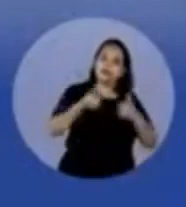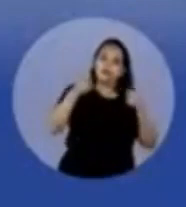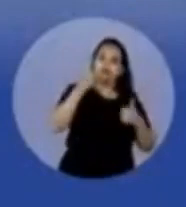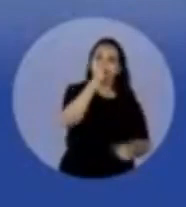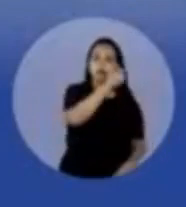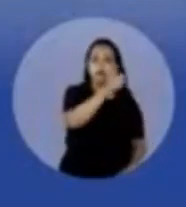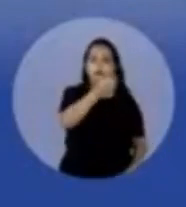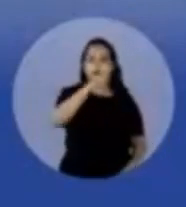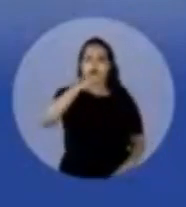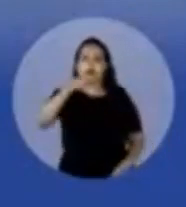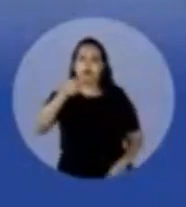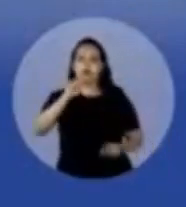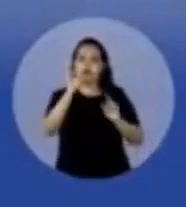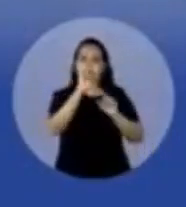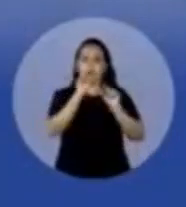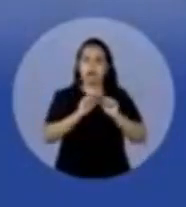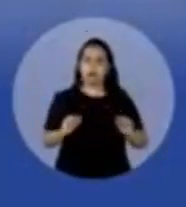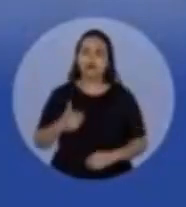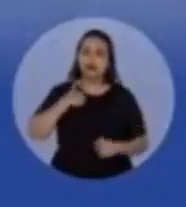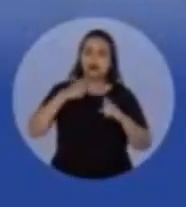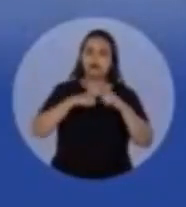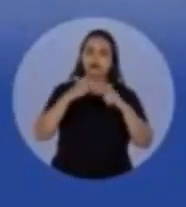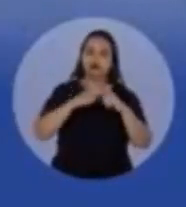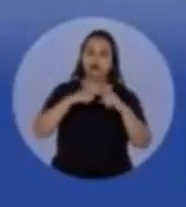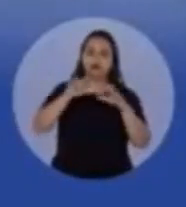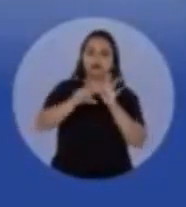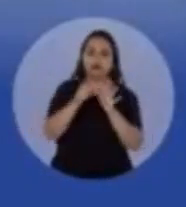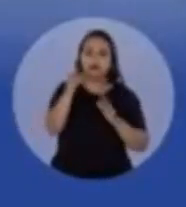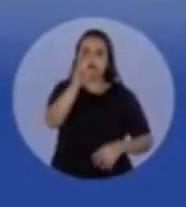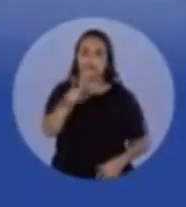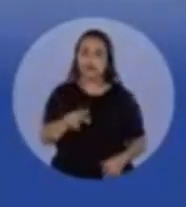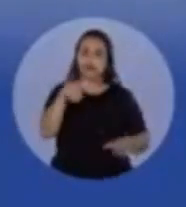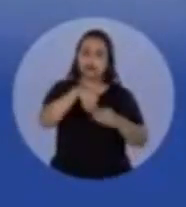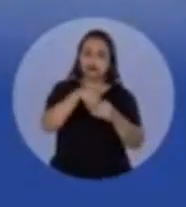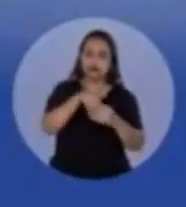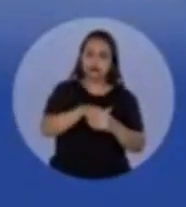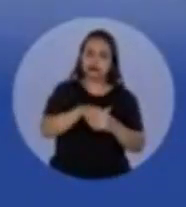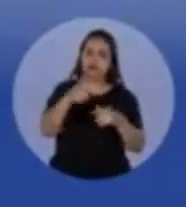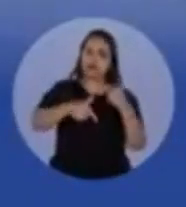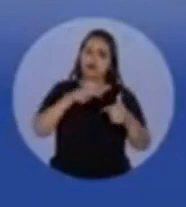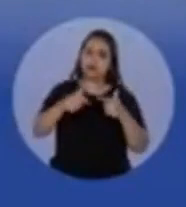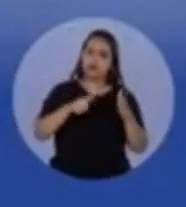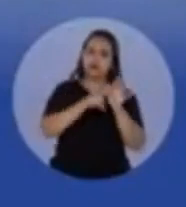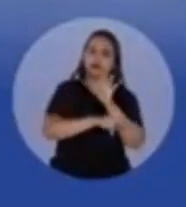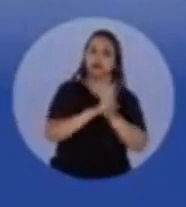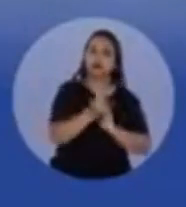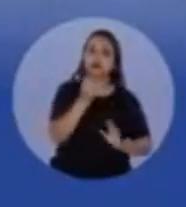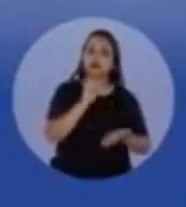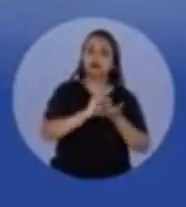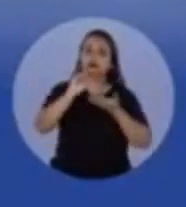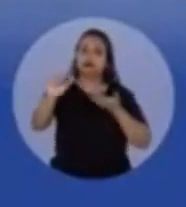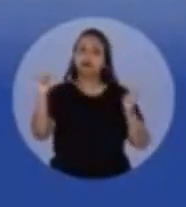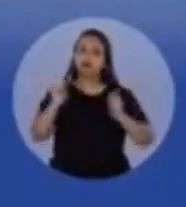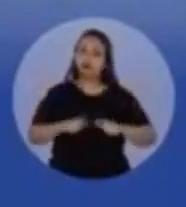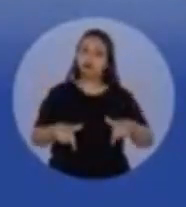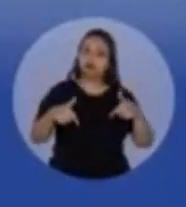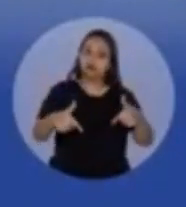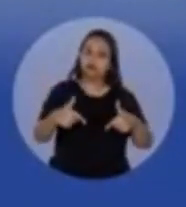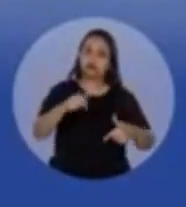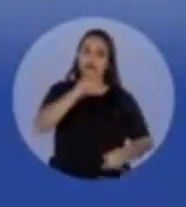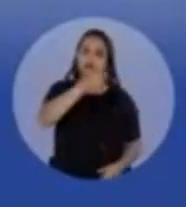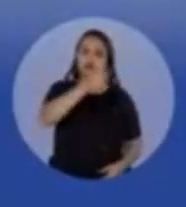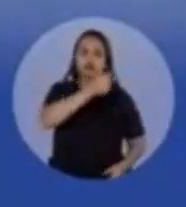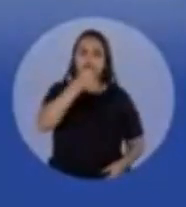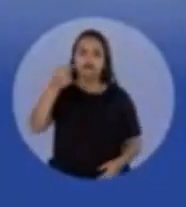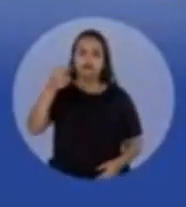Júlio Lopes, 11,11. Sou médico e candidato pela primeira vez. Trabalhando muito, provei ser possível fazer mais com menos.